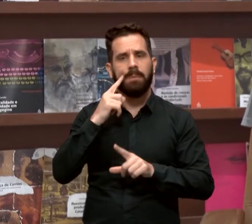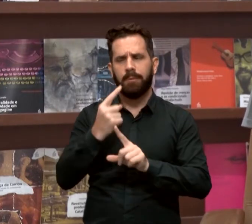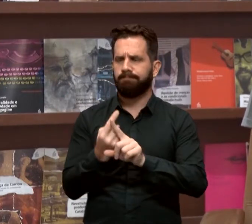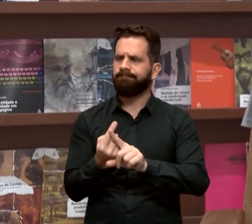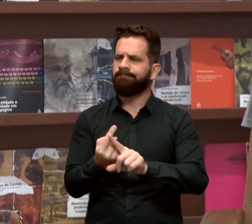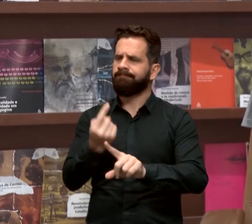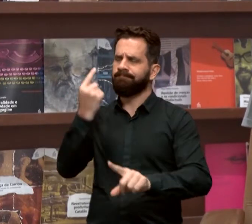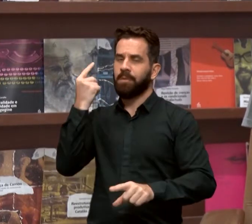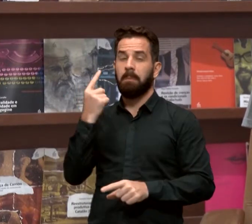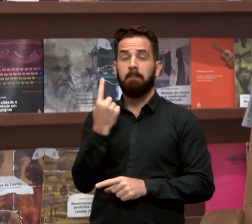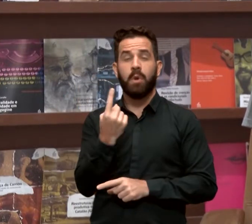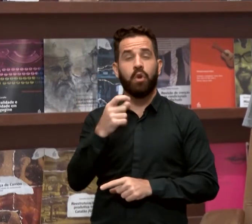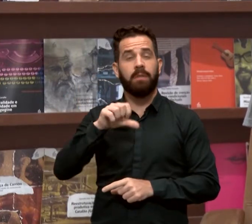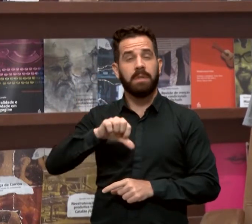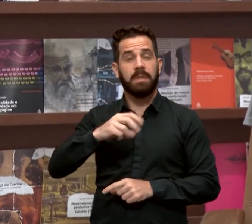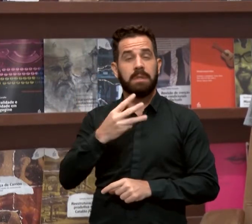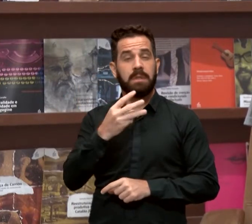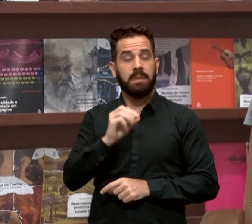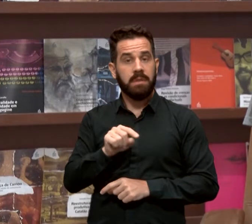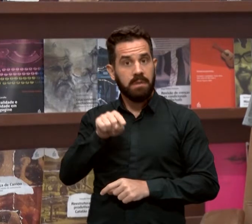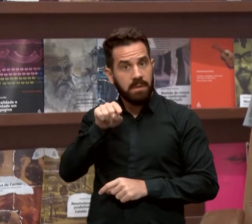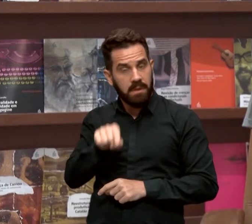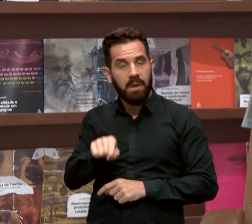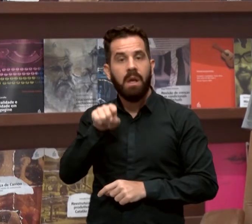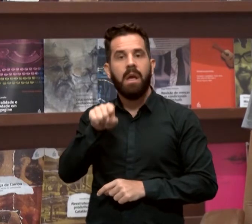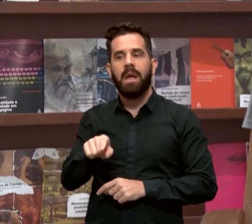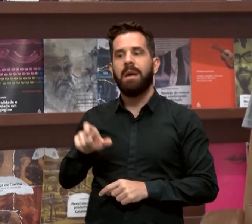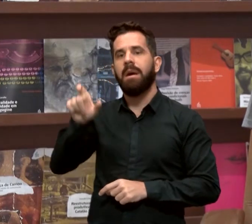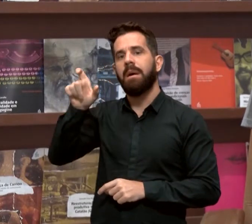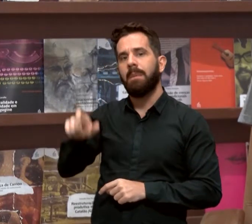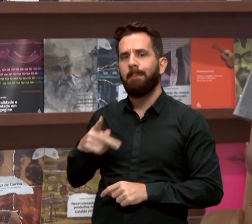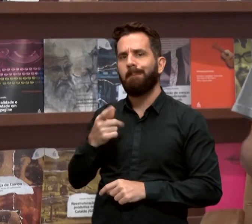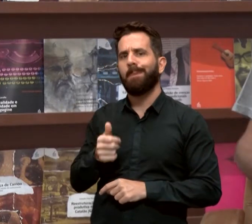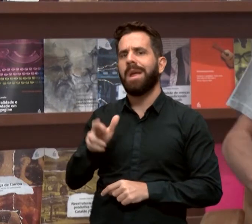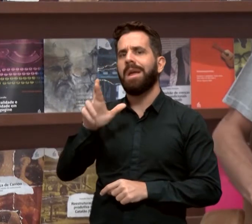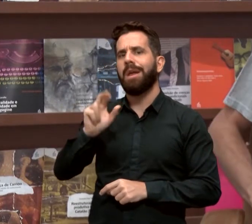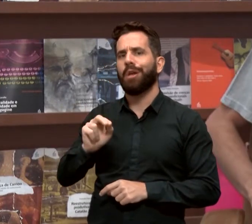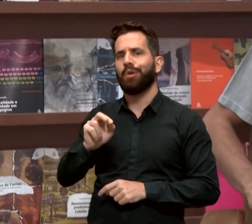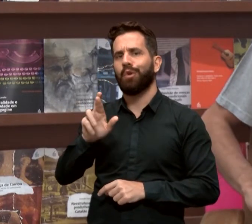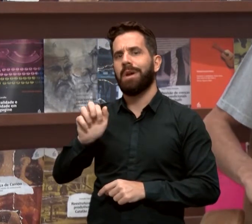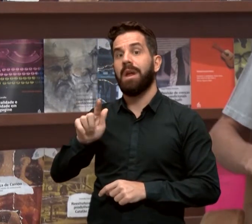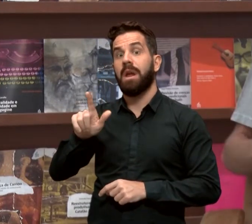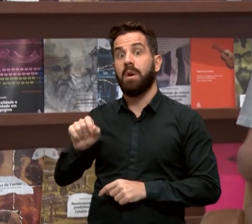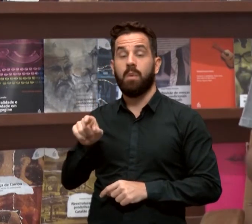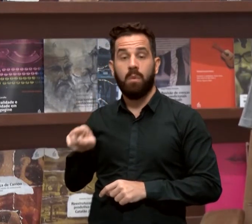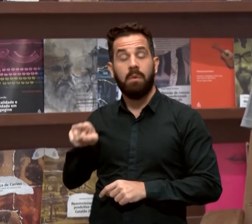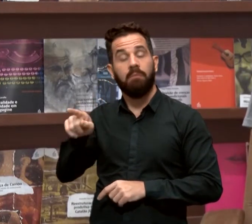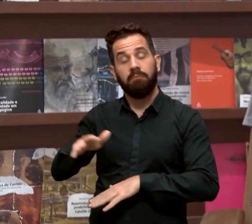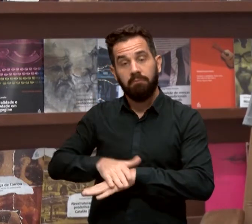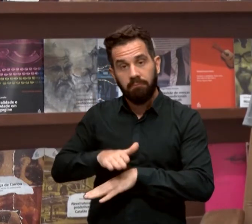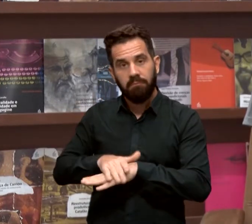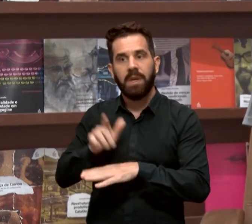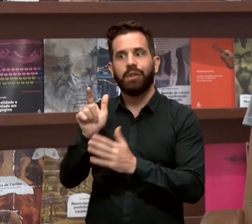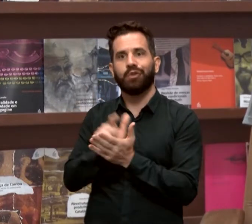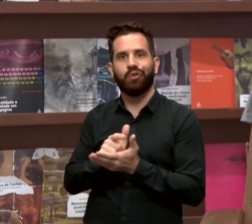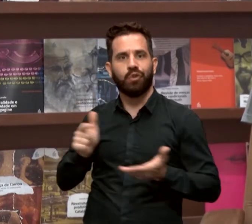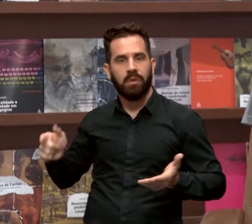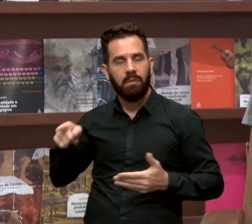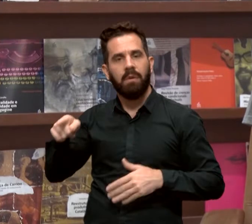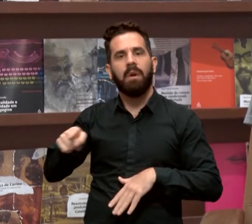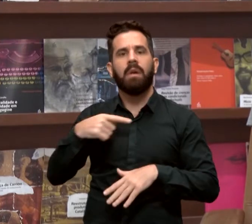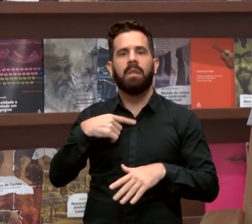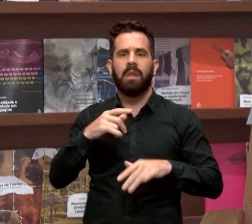partir do jornalismo de Pedro Costa Rego, no Correio da Manhã. No período, ganharam destaque eventos políticos,